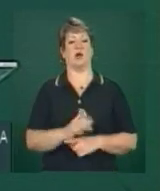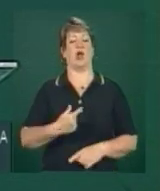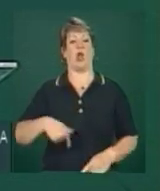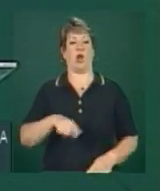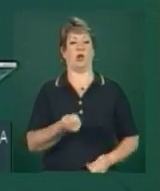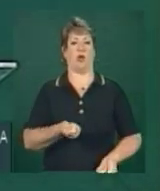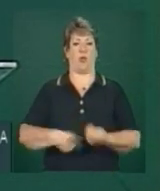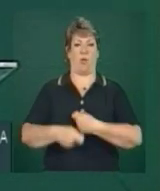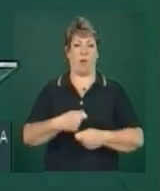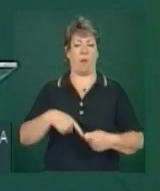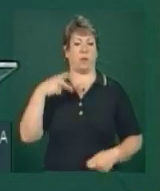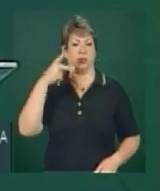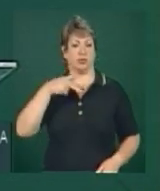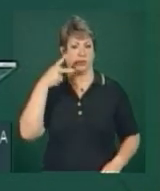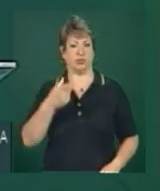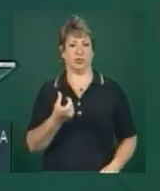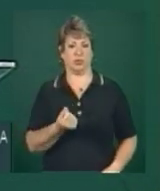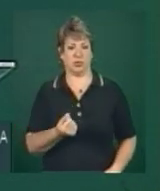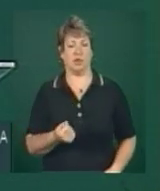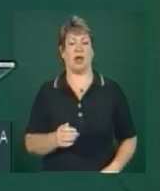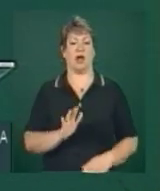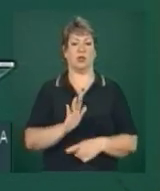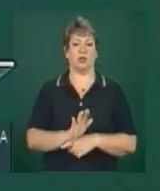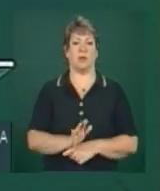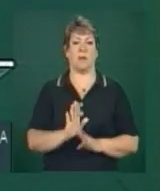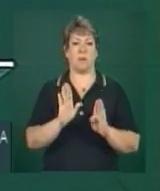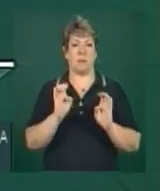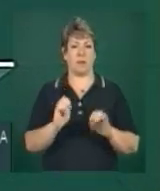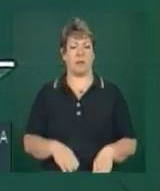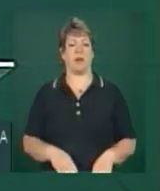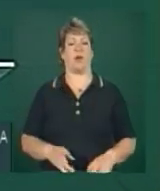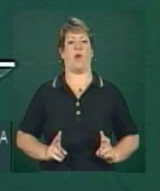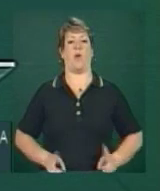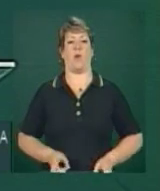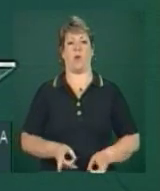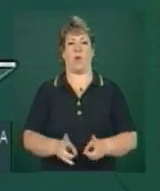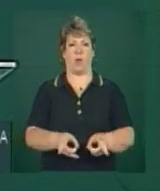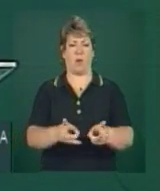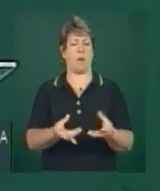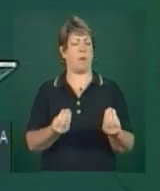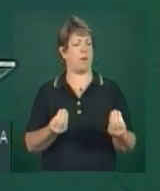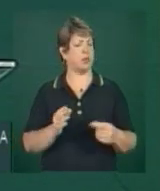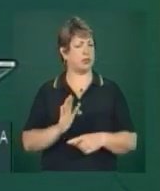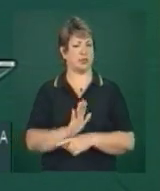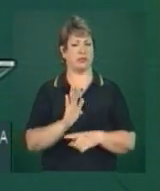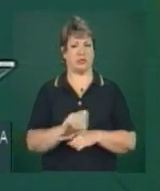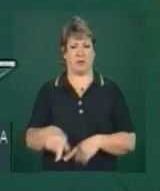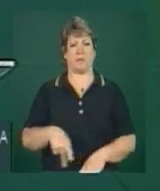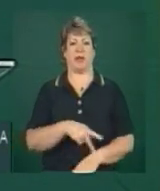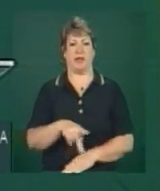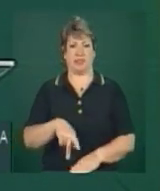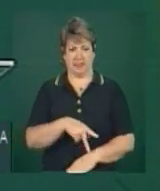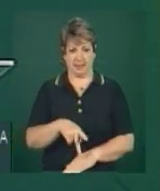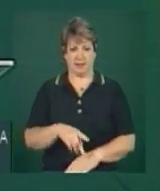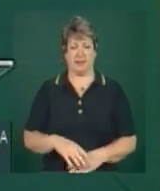monetária continue sendo uma política monetária muito favorável ao país.